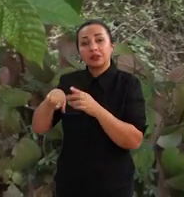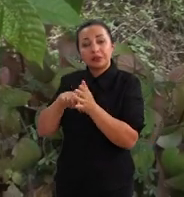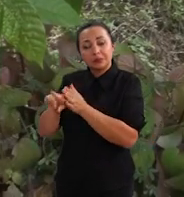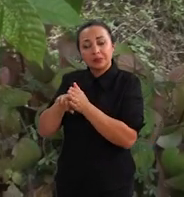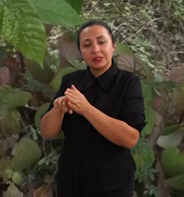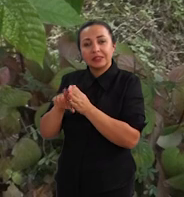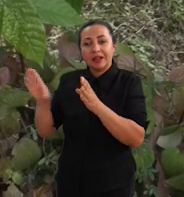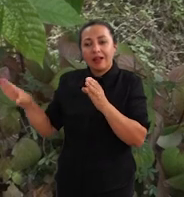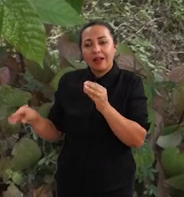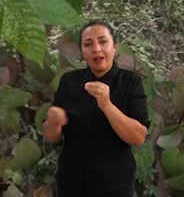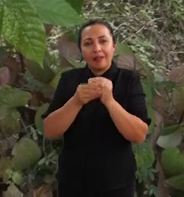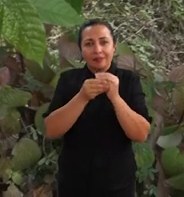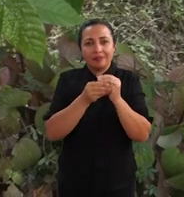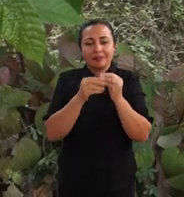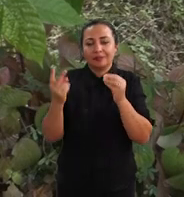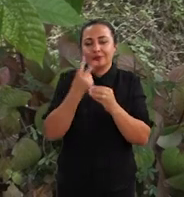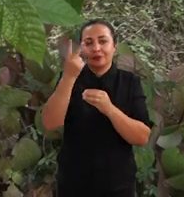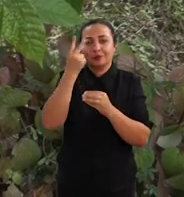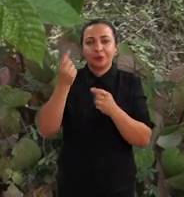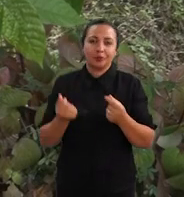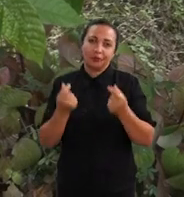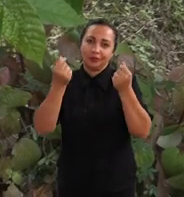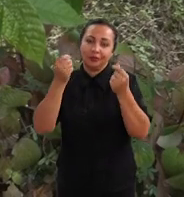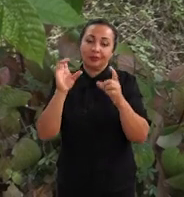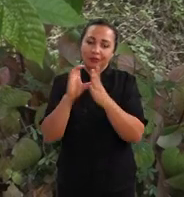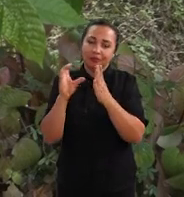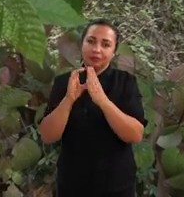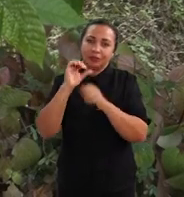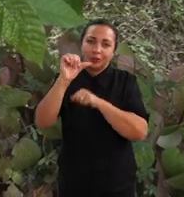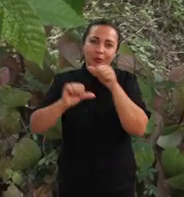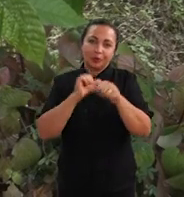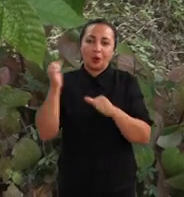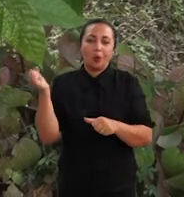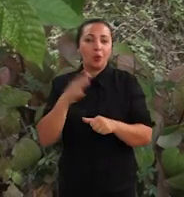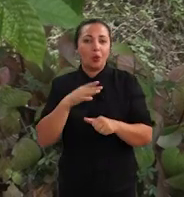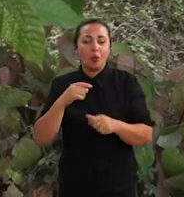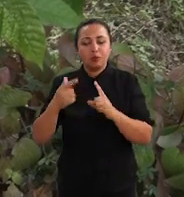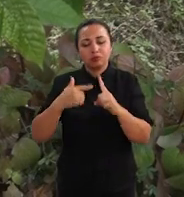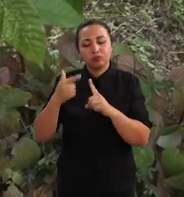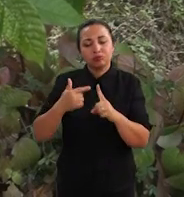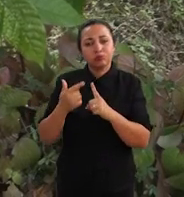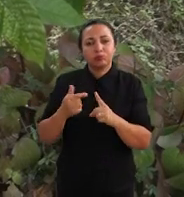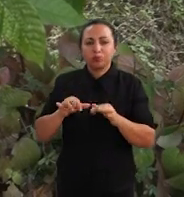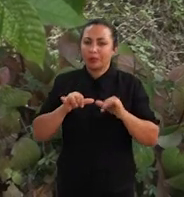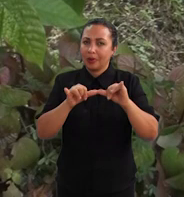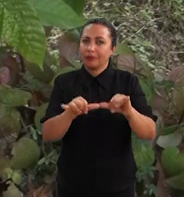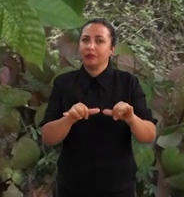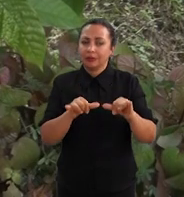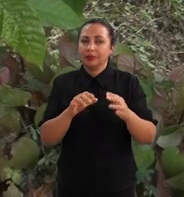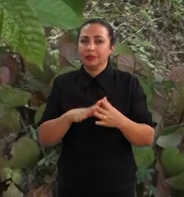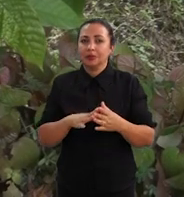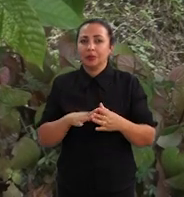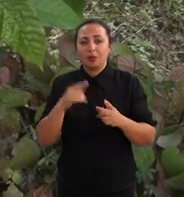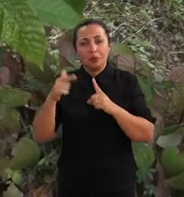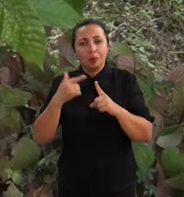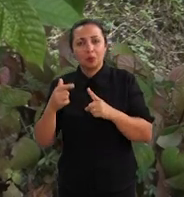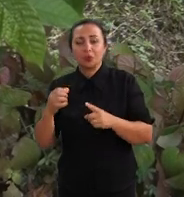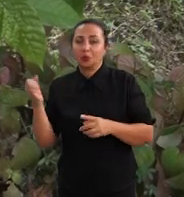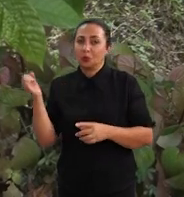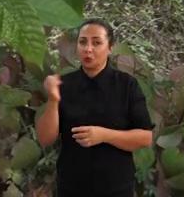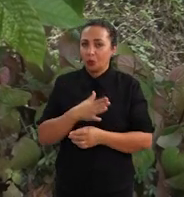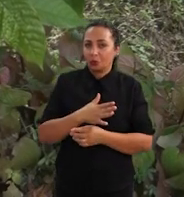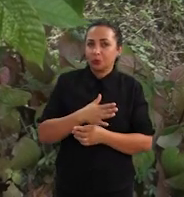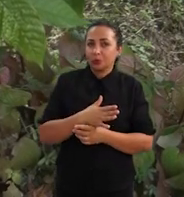A gente vai agregar valor e renda para as comunidades e desenvolver um novo produto, colocar no mercado um novo produto, um produto